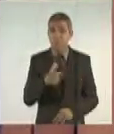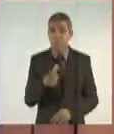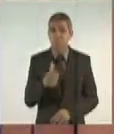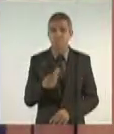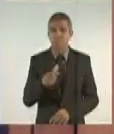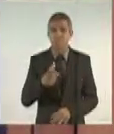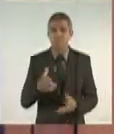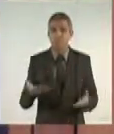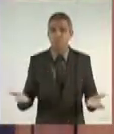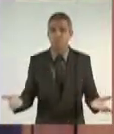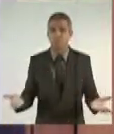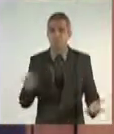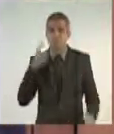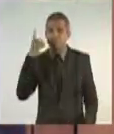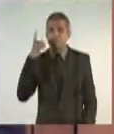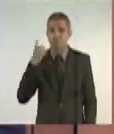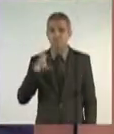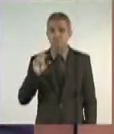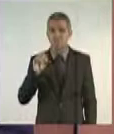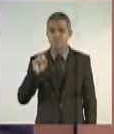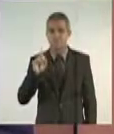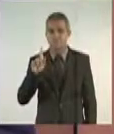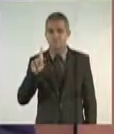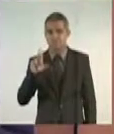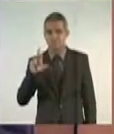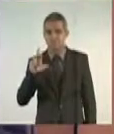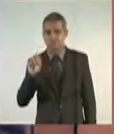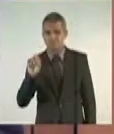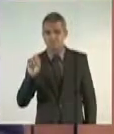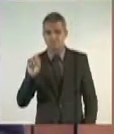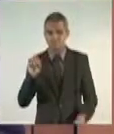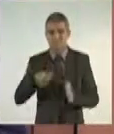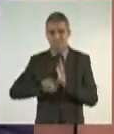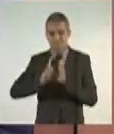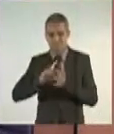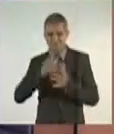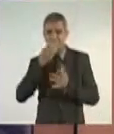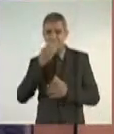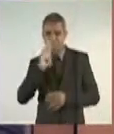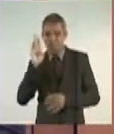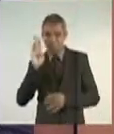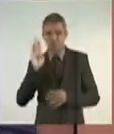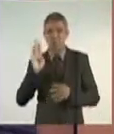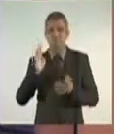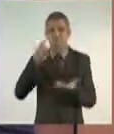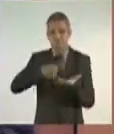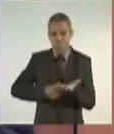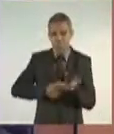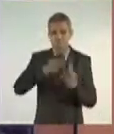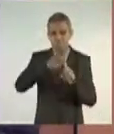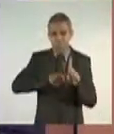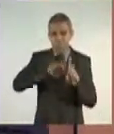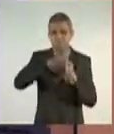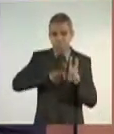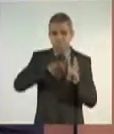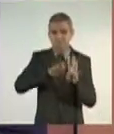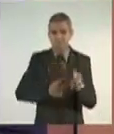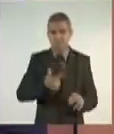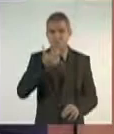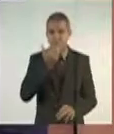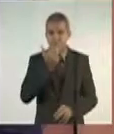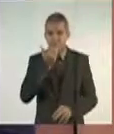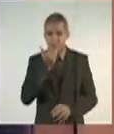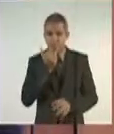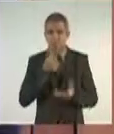tendo. A conversa, aquele almoço, o almoço tão prometido, para definir, para alinhar